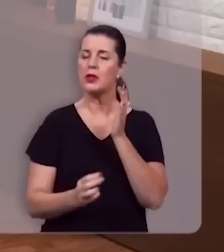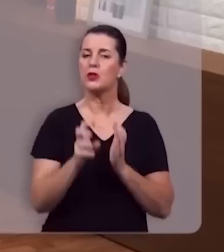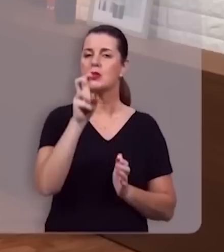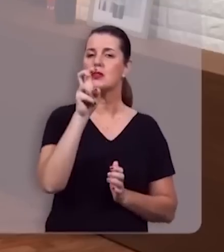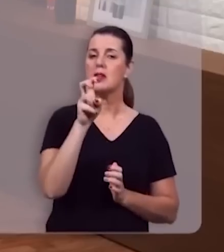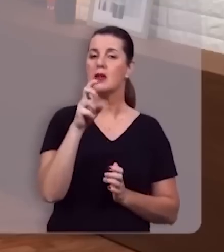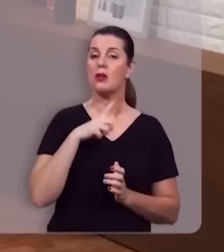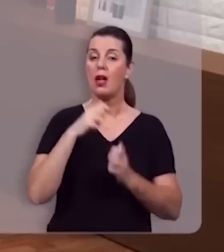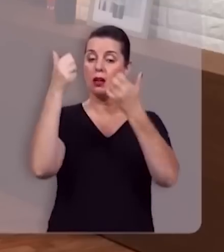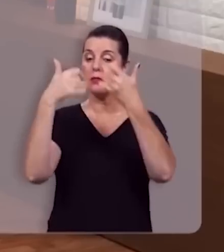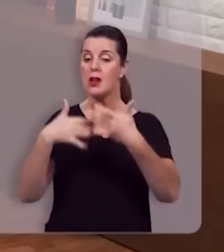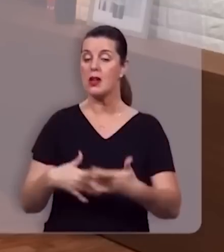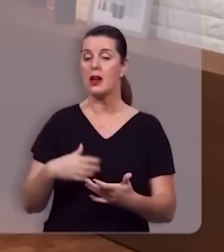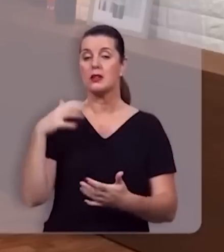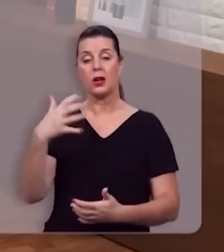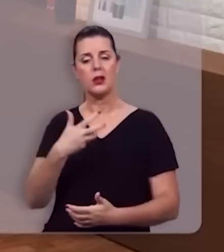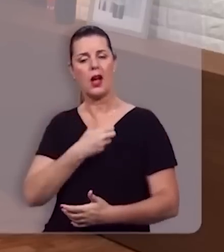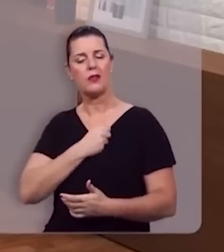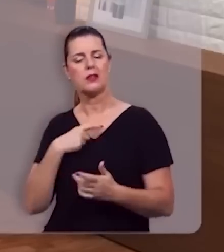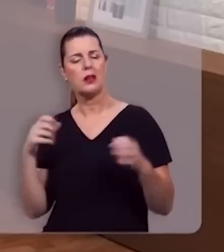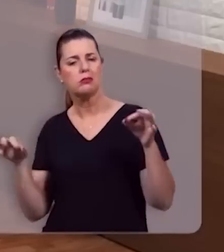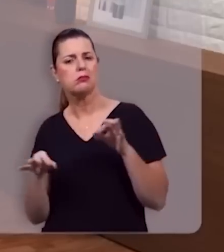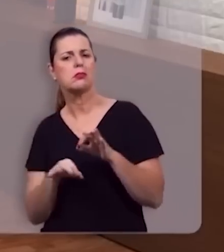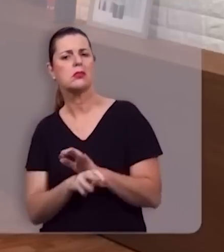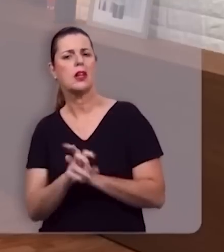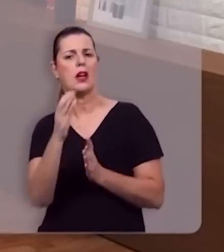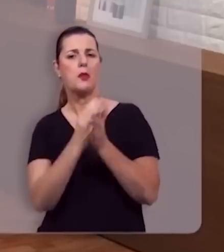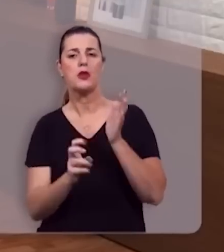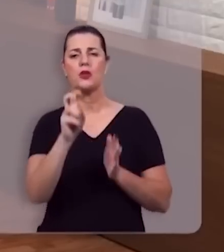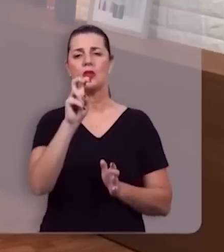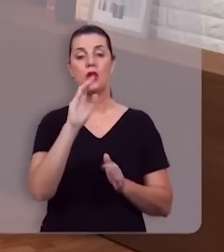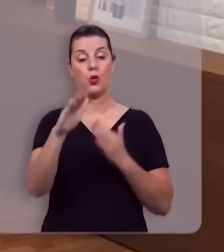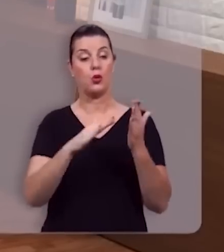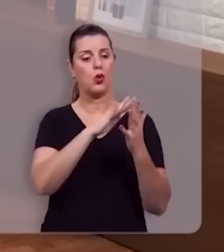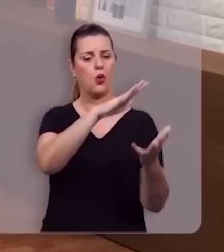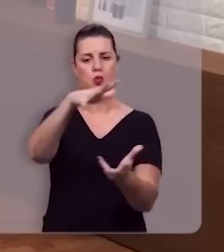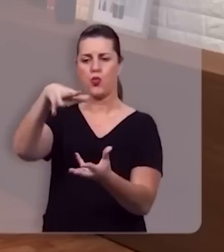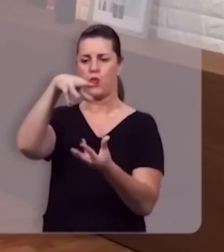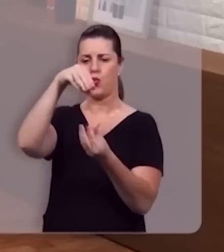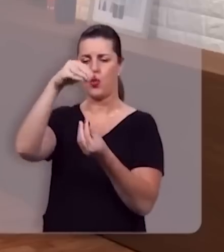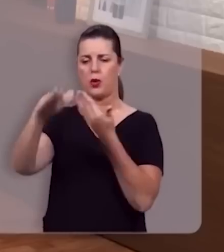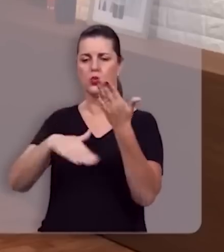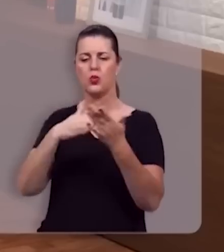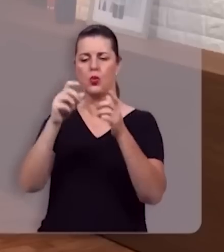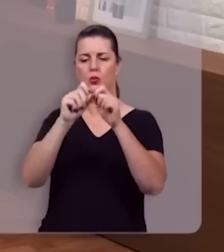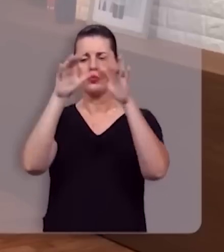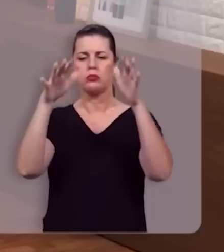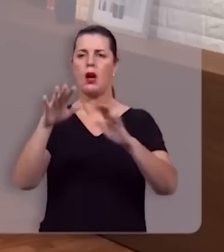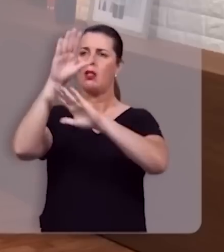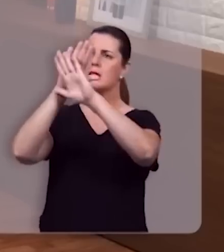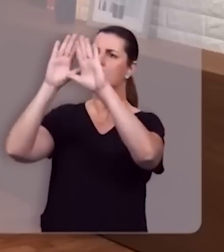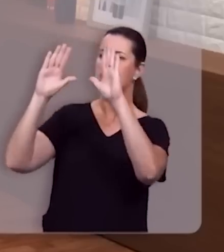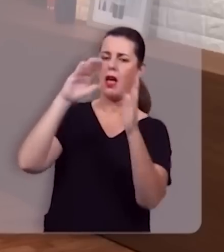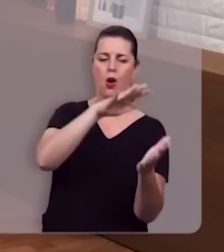da redenção. E você encerra esta cena no capítulo 5 com todo o universo, com todas as criaturas que há no céu, há na